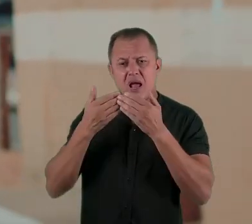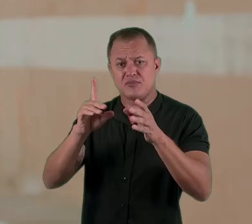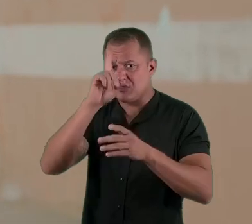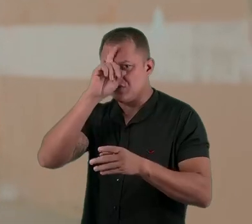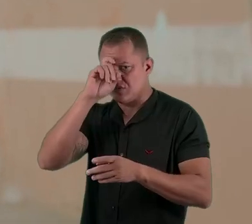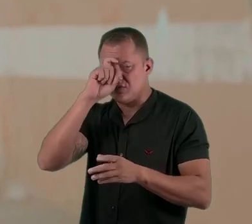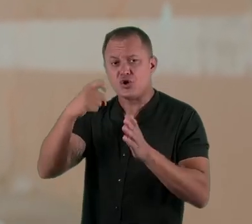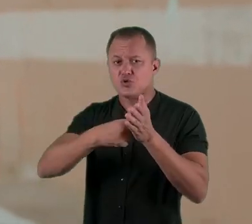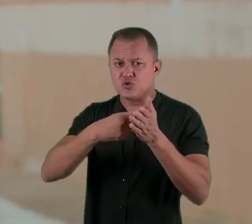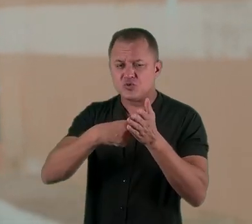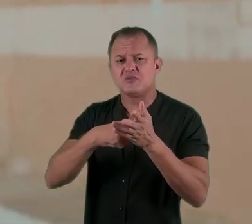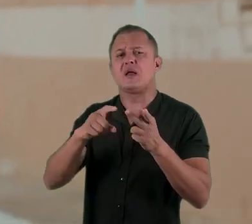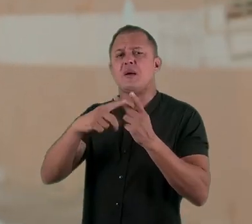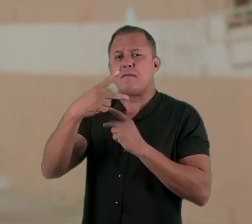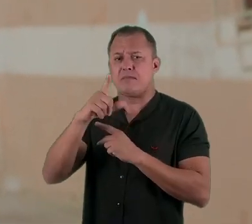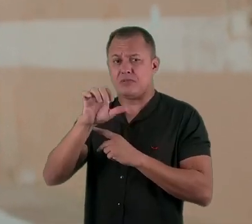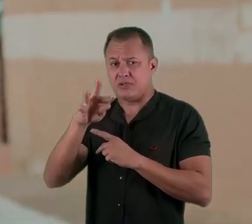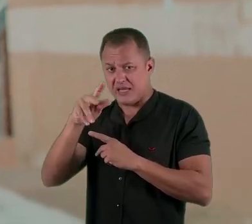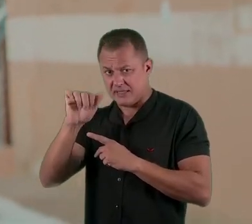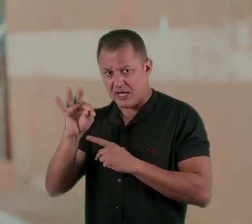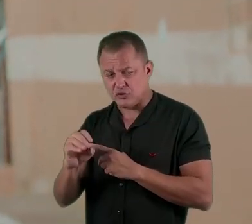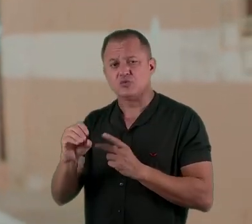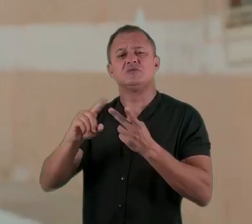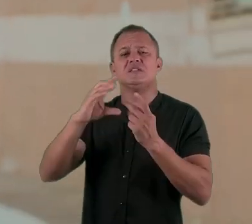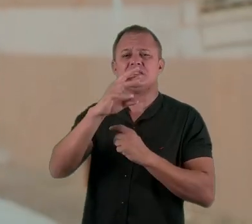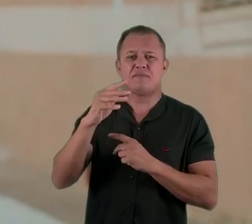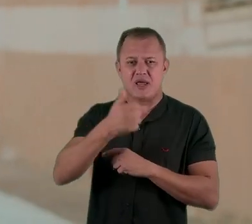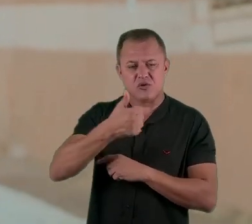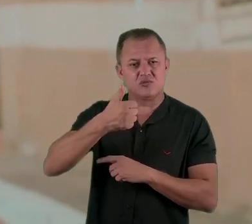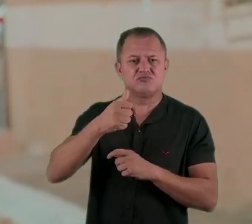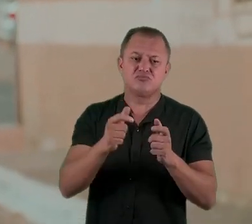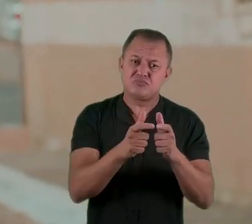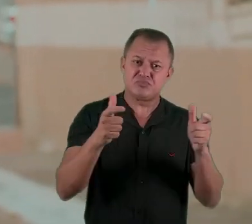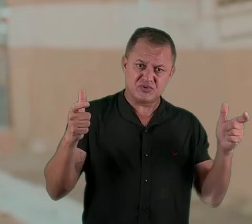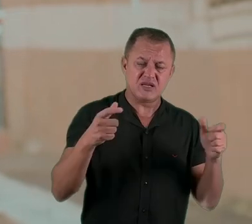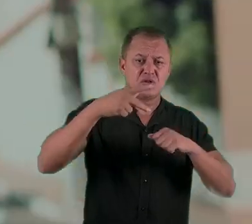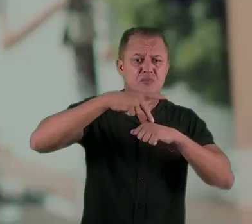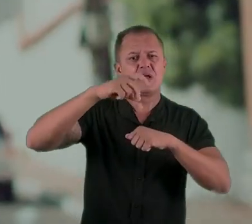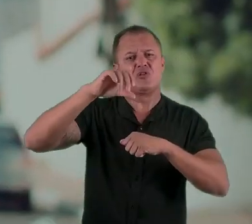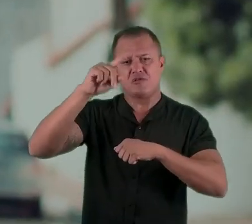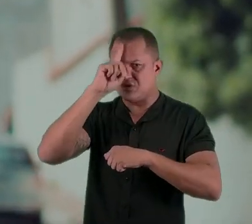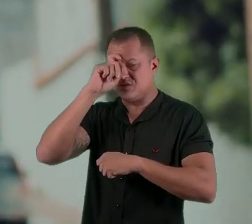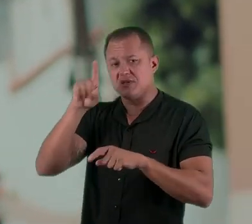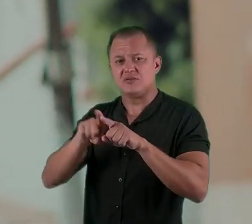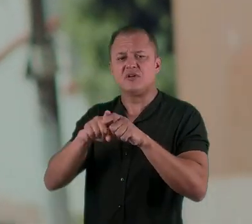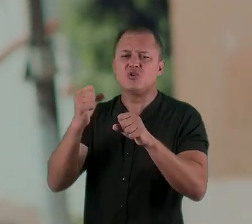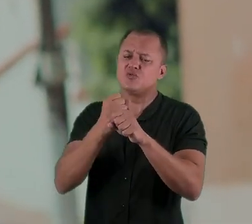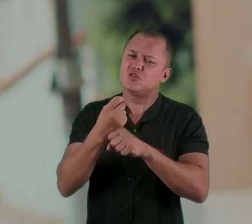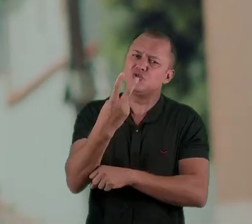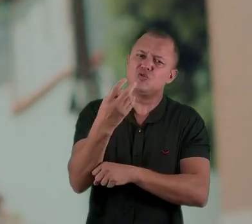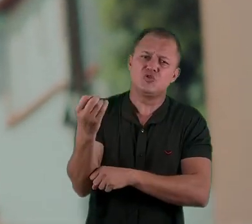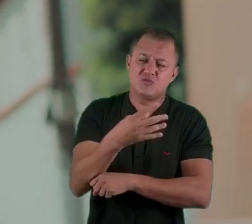policlínicas do Cochipó, do Planalto, do CPA1, ampliar a policlínica do Pedra 90 e construir duas novinhas,